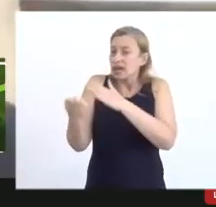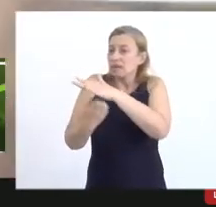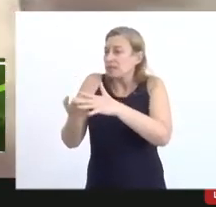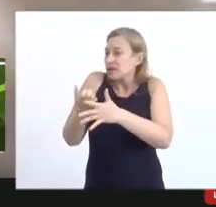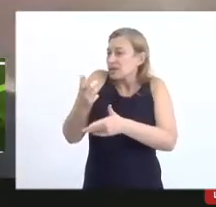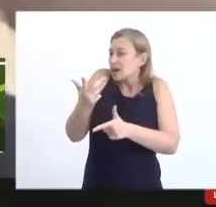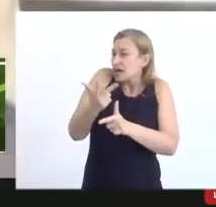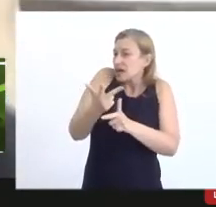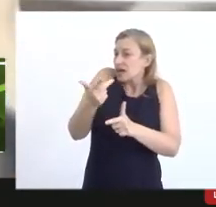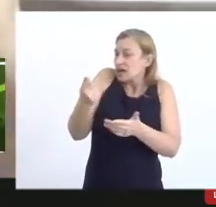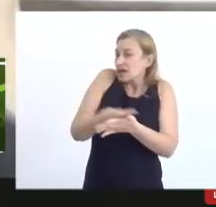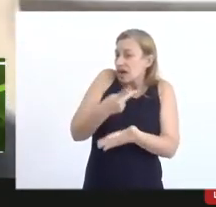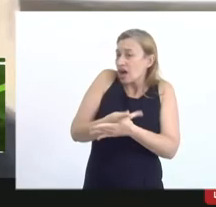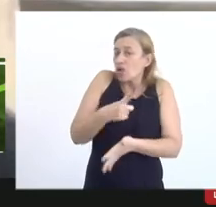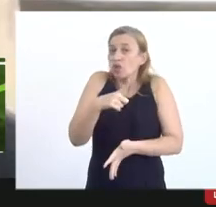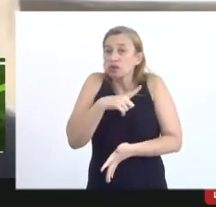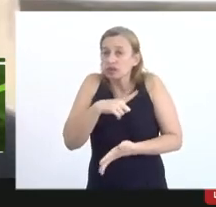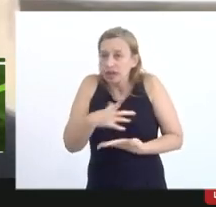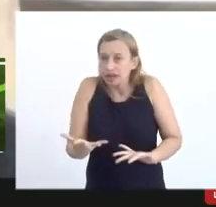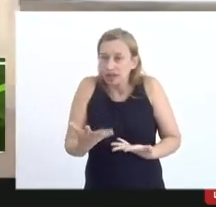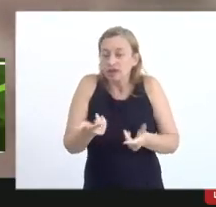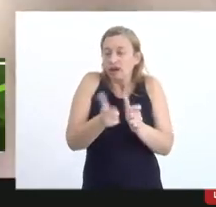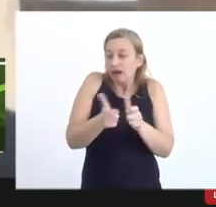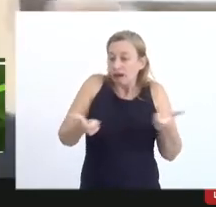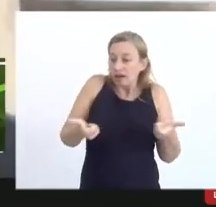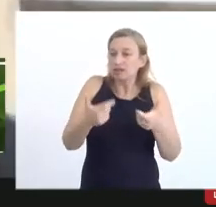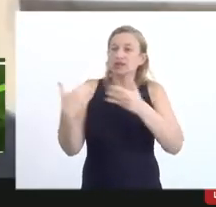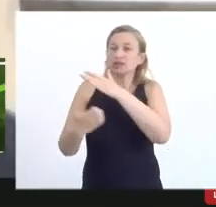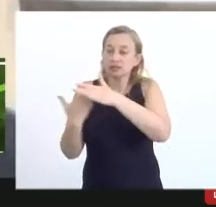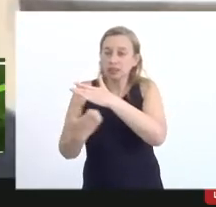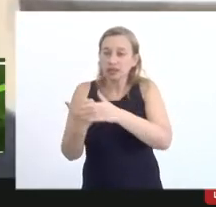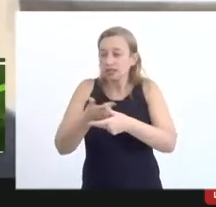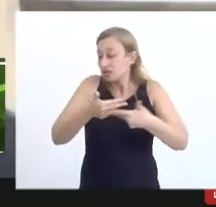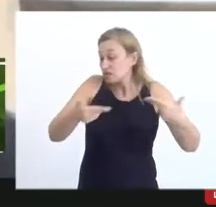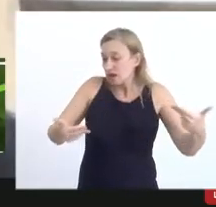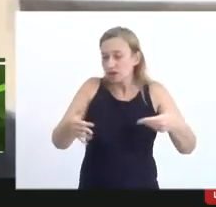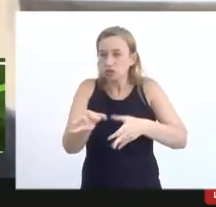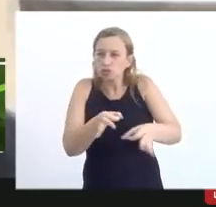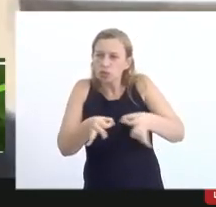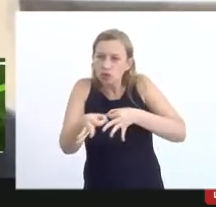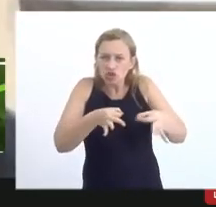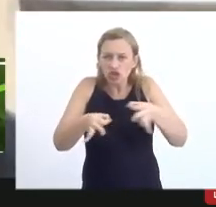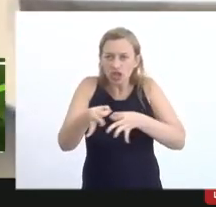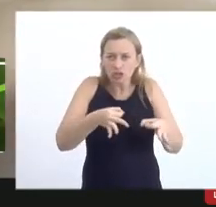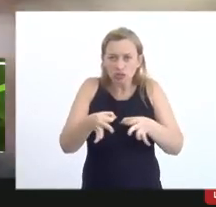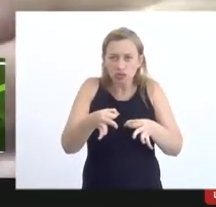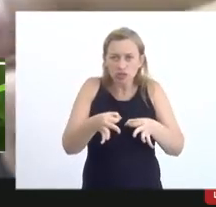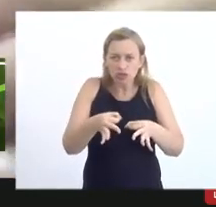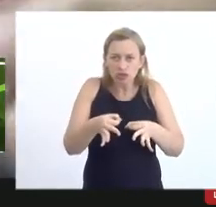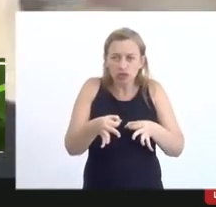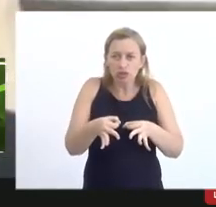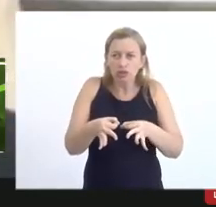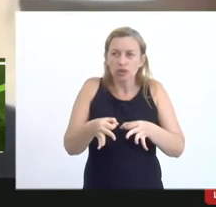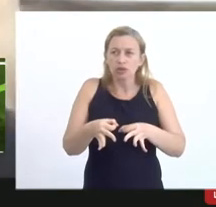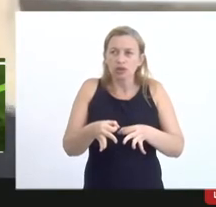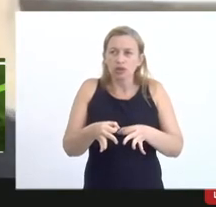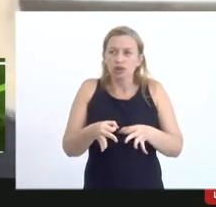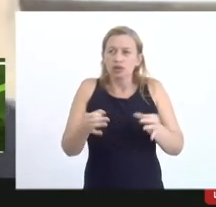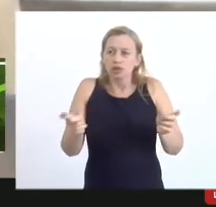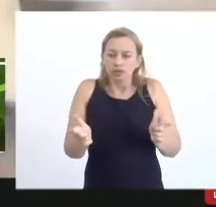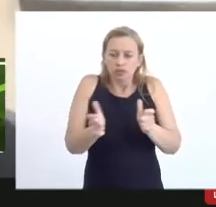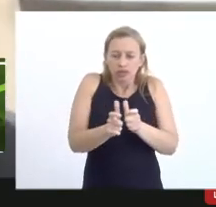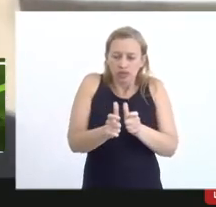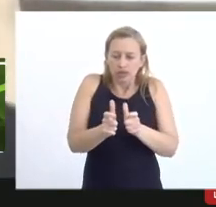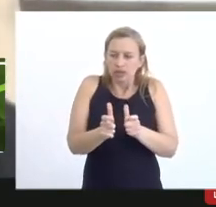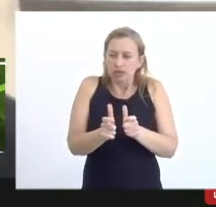geral dispersos para grandes empresas grandes projetos grandes projetos de pequenas empresas